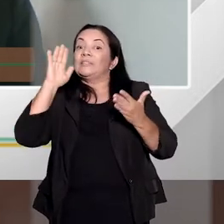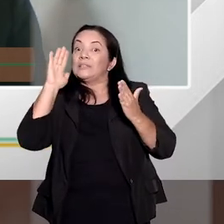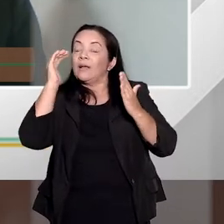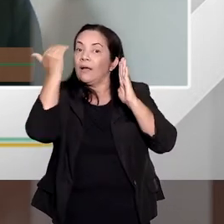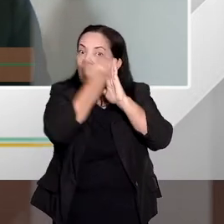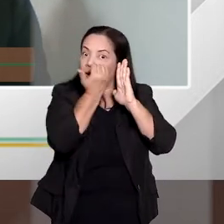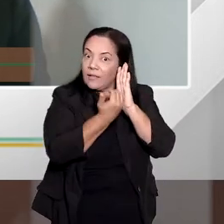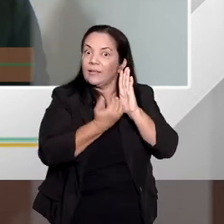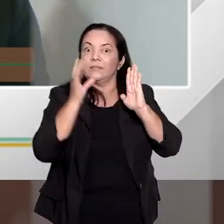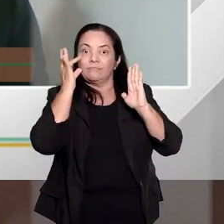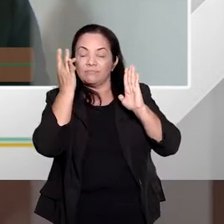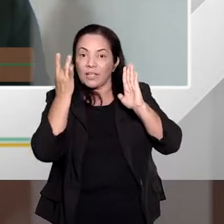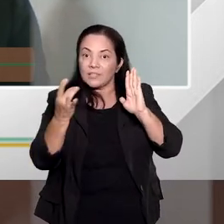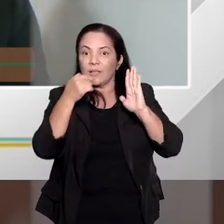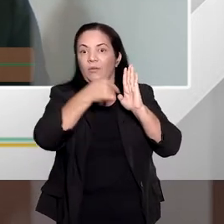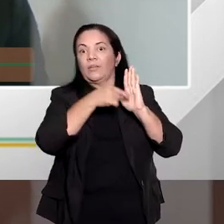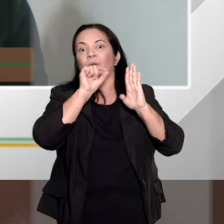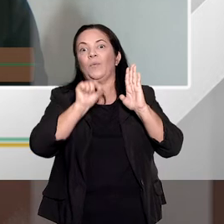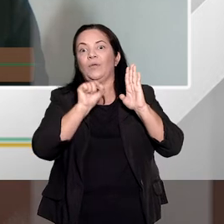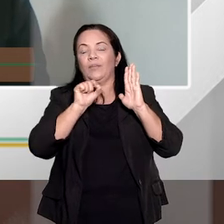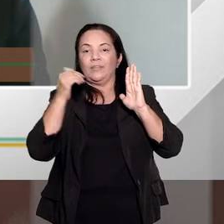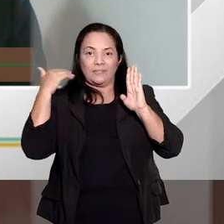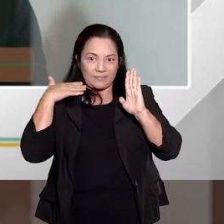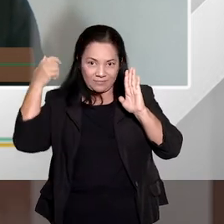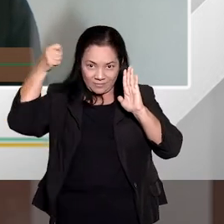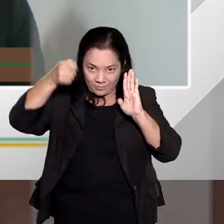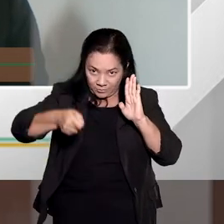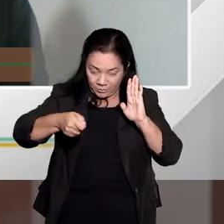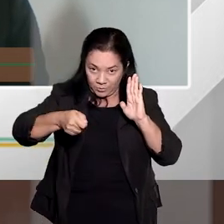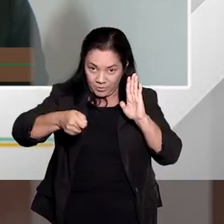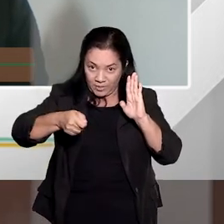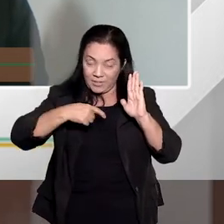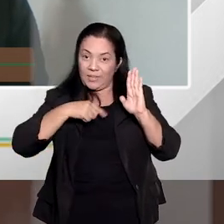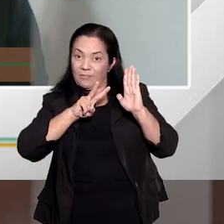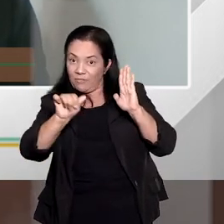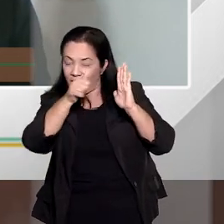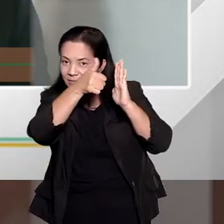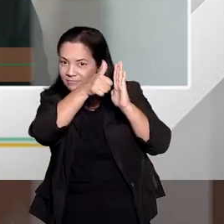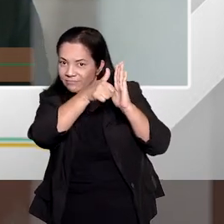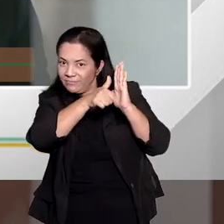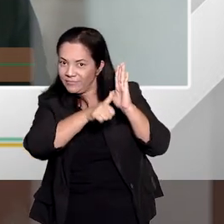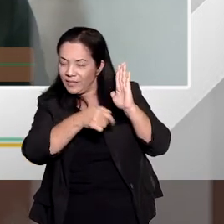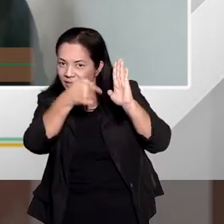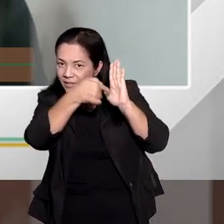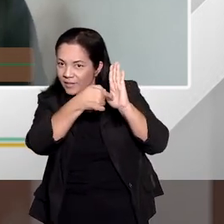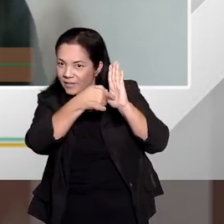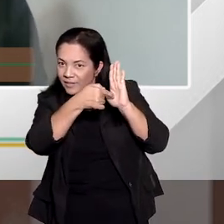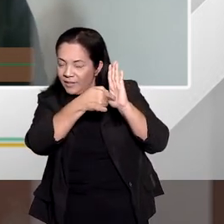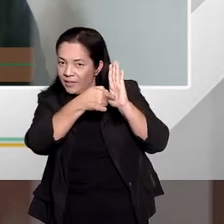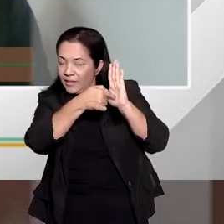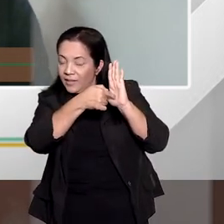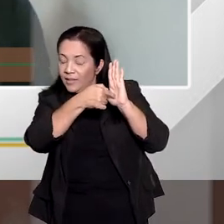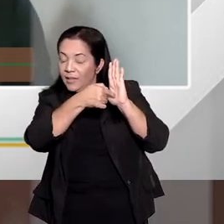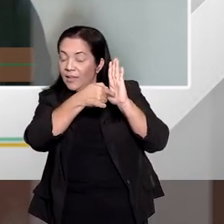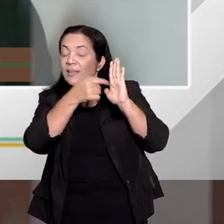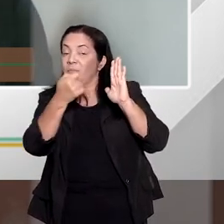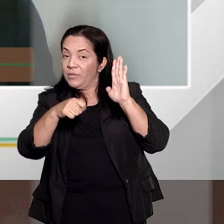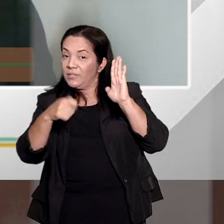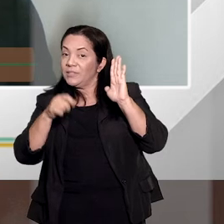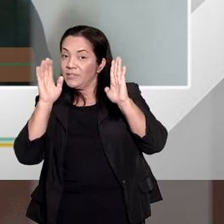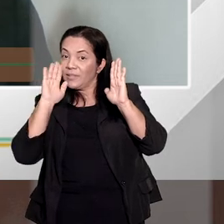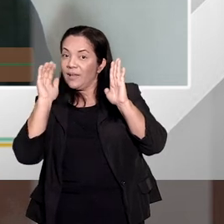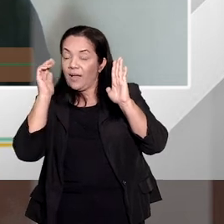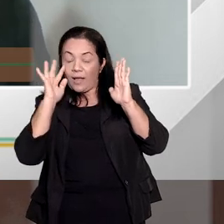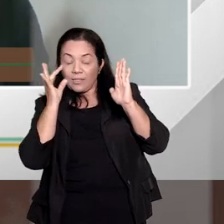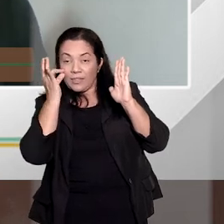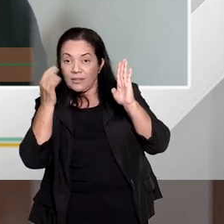Mais uma vez, o legislador aqui, como ele faz nas circunstâncias judiciais, ou melhor, como ele não faz nas circunstâncias judiciais, não há